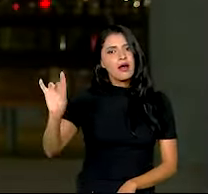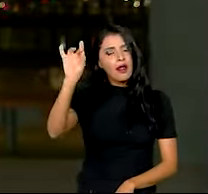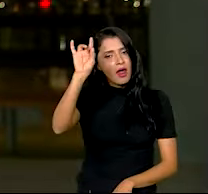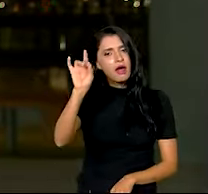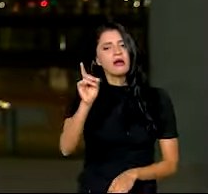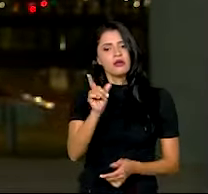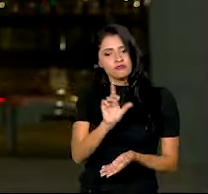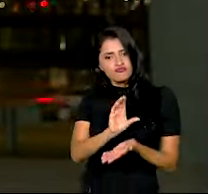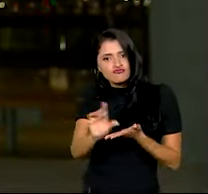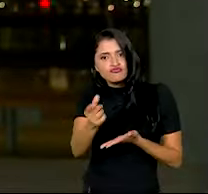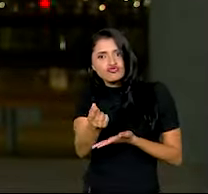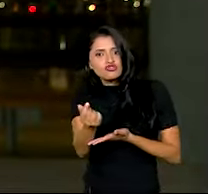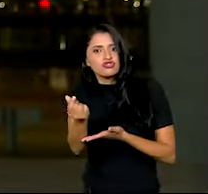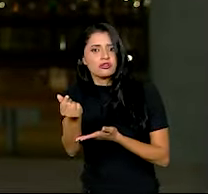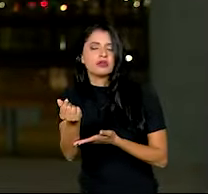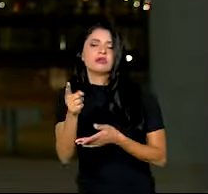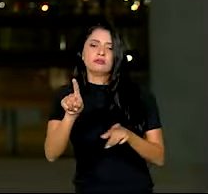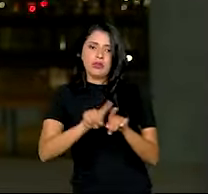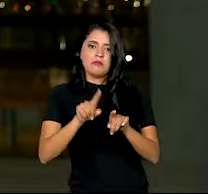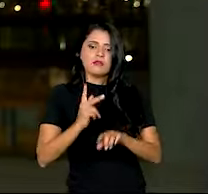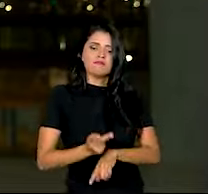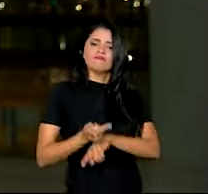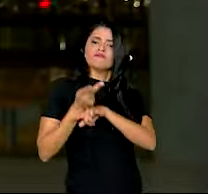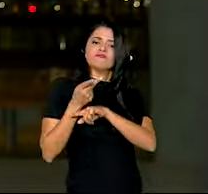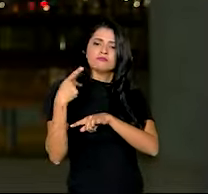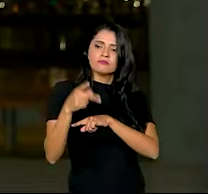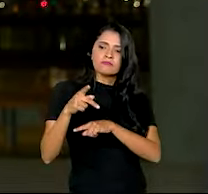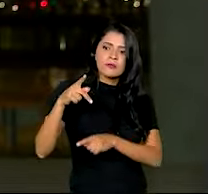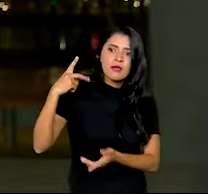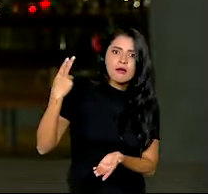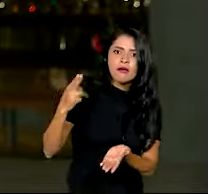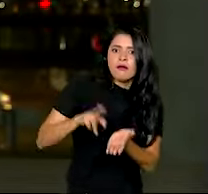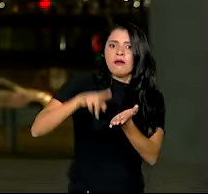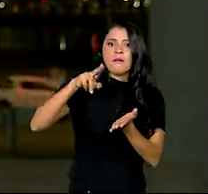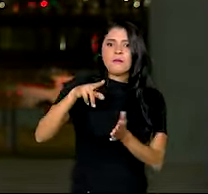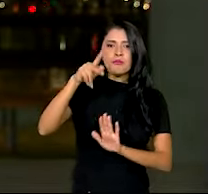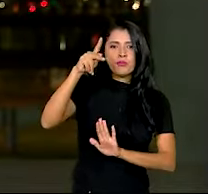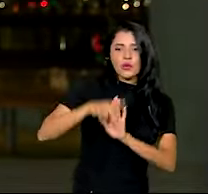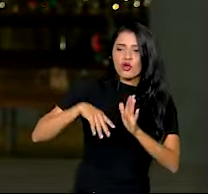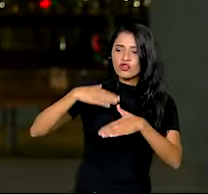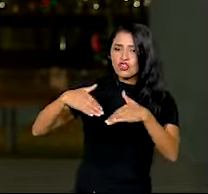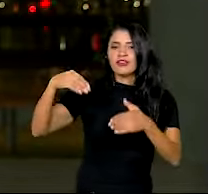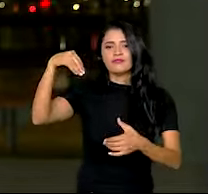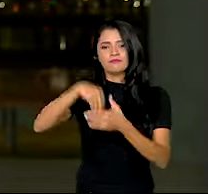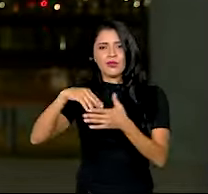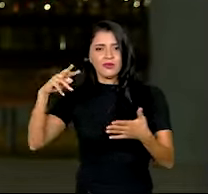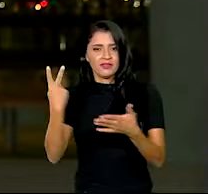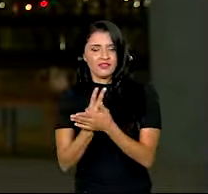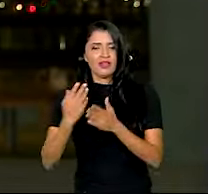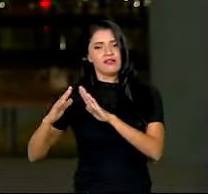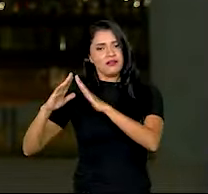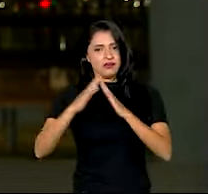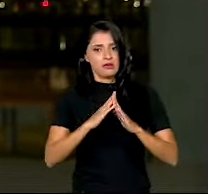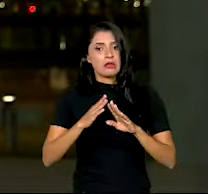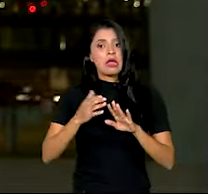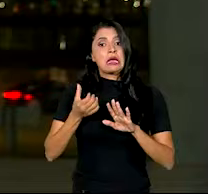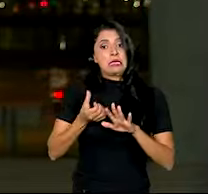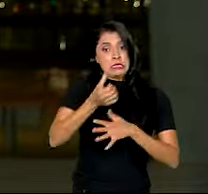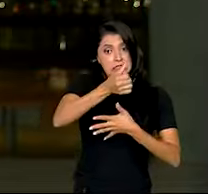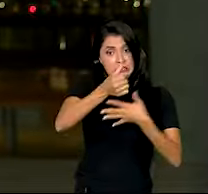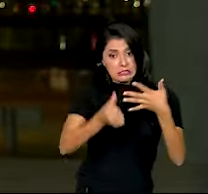em dinheiro, a premiação vai reconhecer e valorizar projetos em andamento nas periferias de acordo com seis eixos.